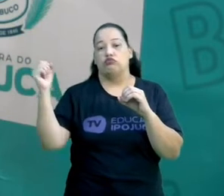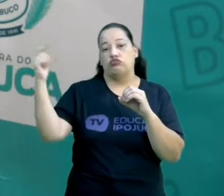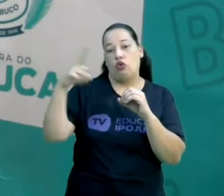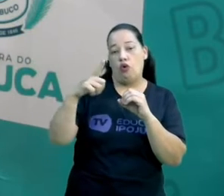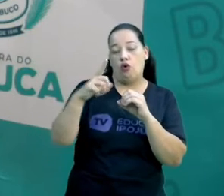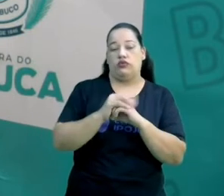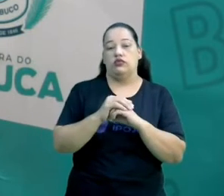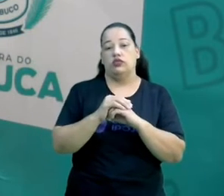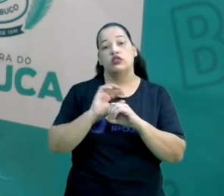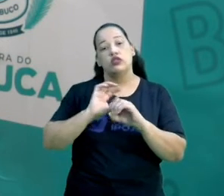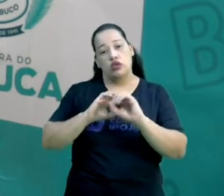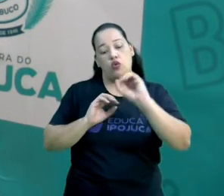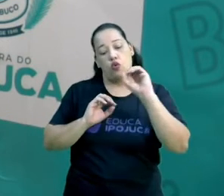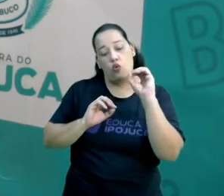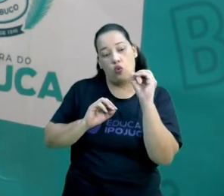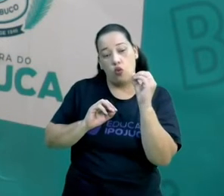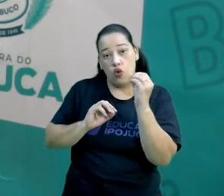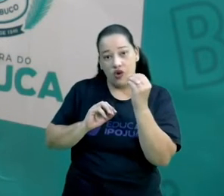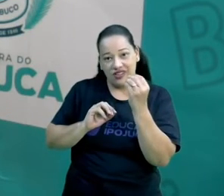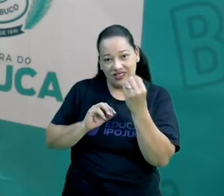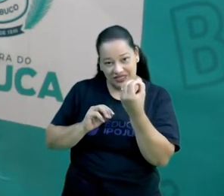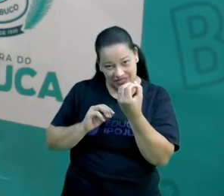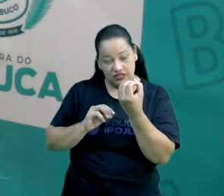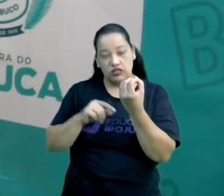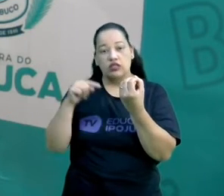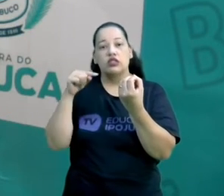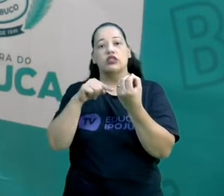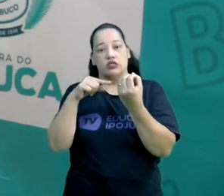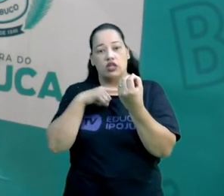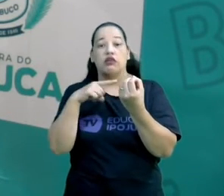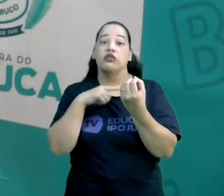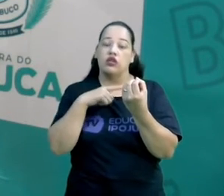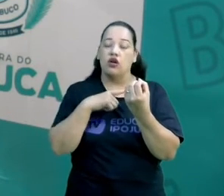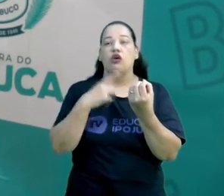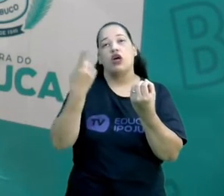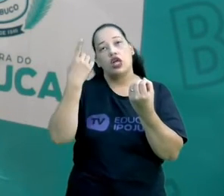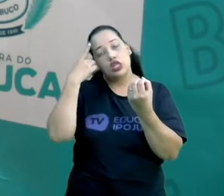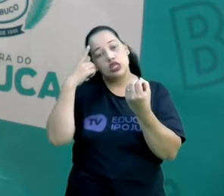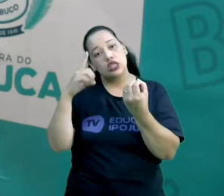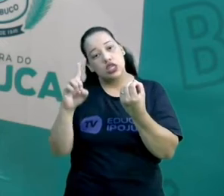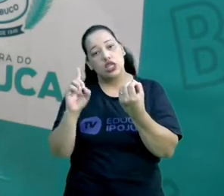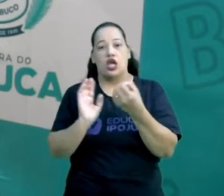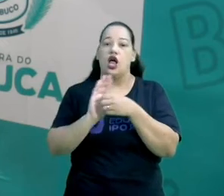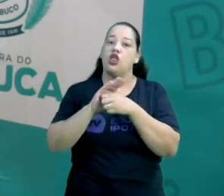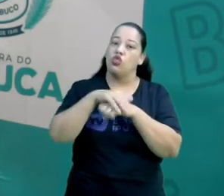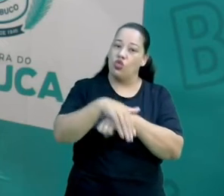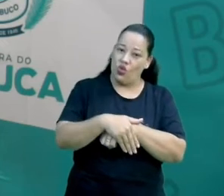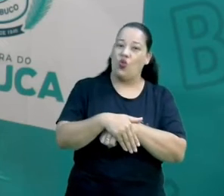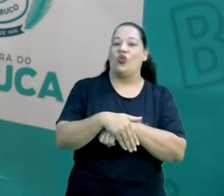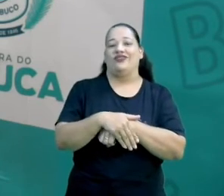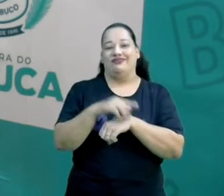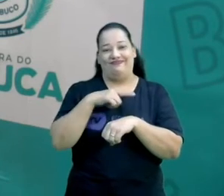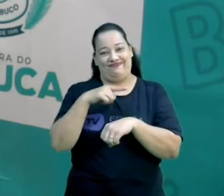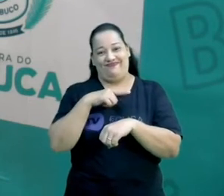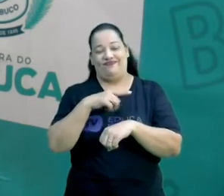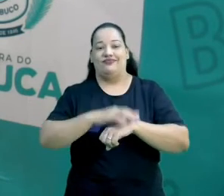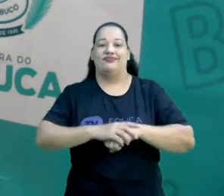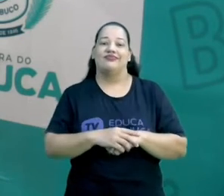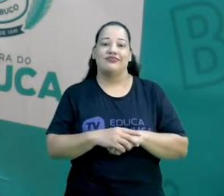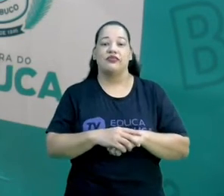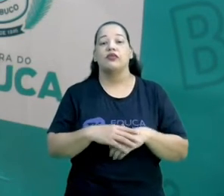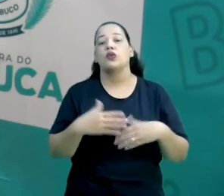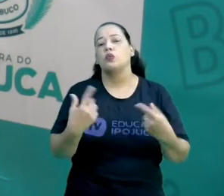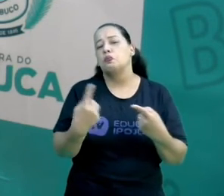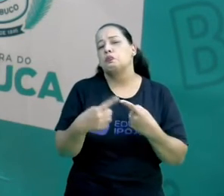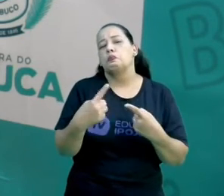com esse giro de rotação, o que é que acontece? Os dias e as noites, eles são os gerados. Então,